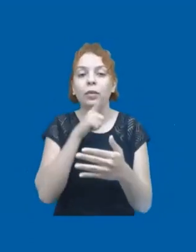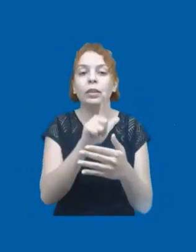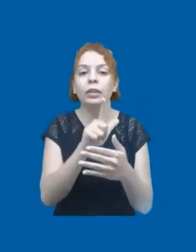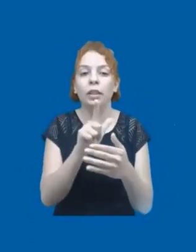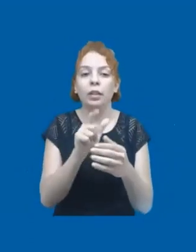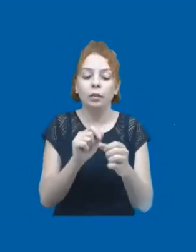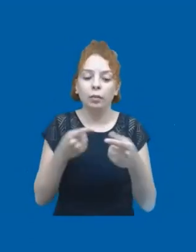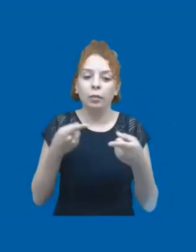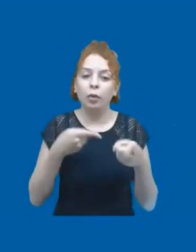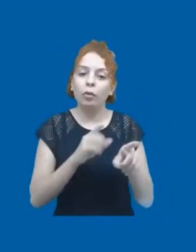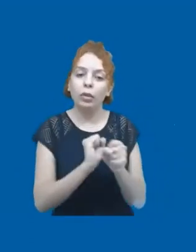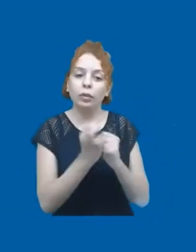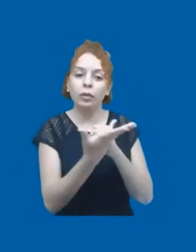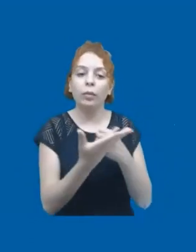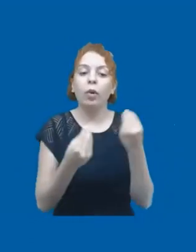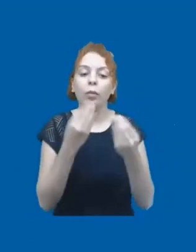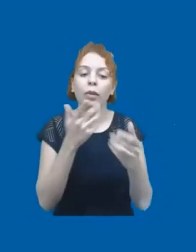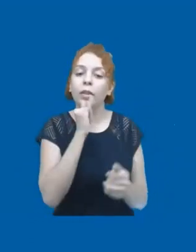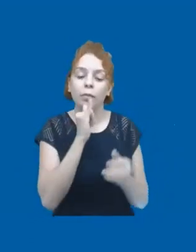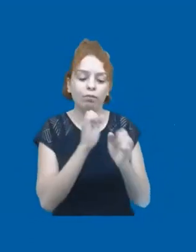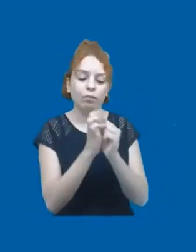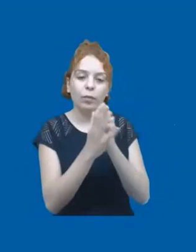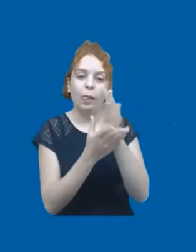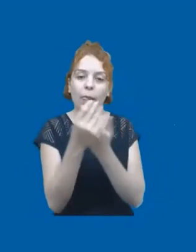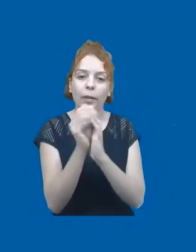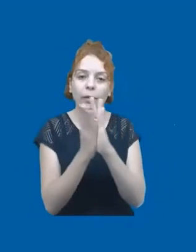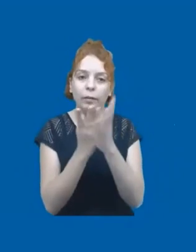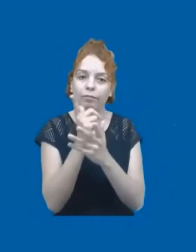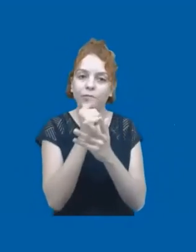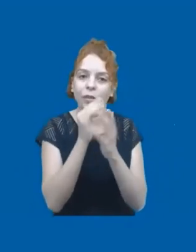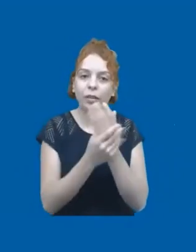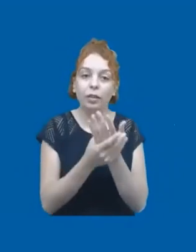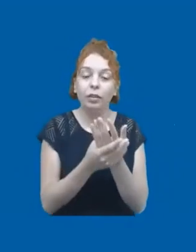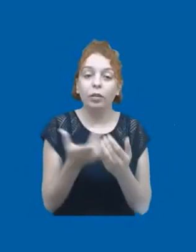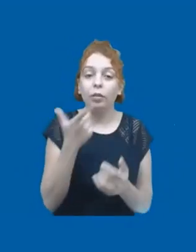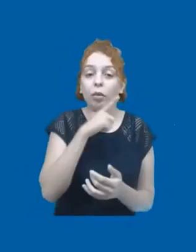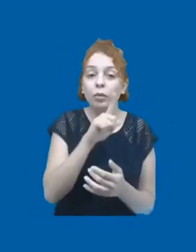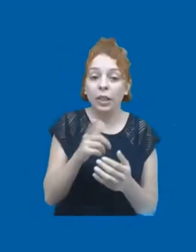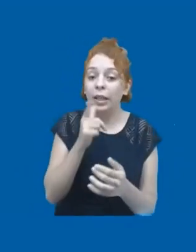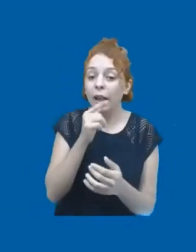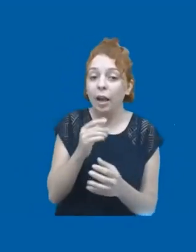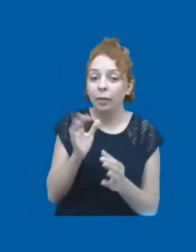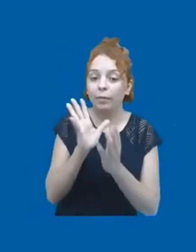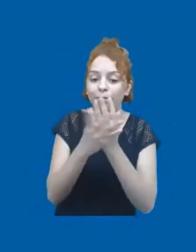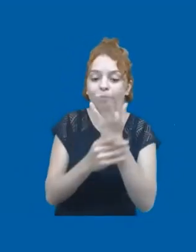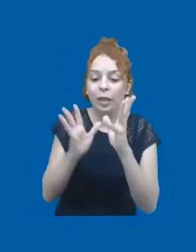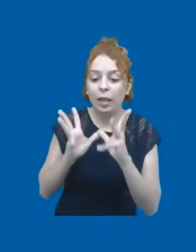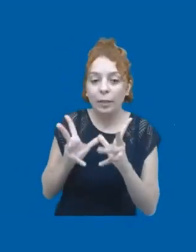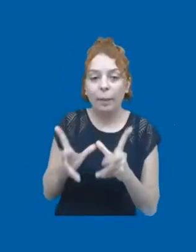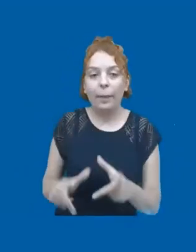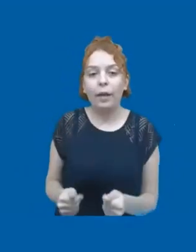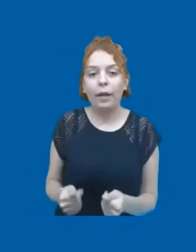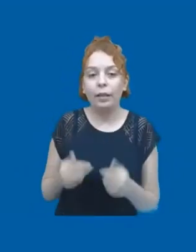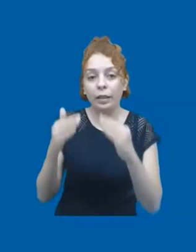mãos. Quantas famílias aí no Brasil, afora, infelizmente, não têm tratamento de água adequado dentro de casa.